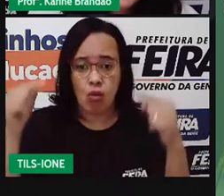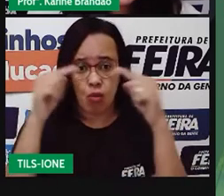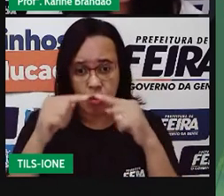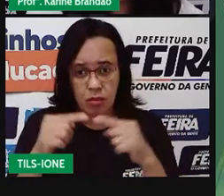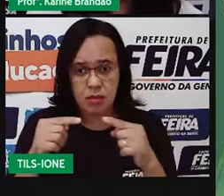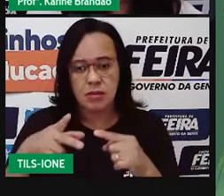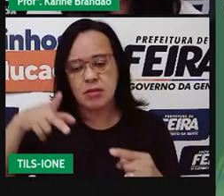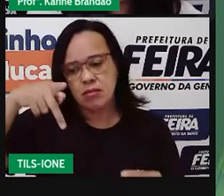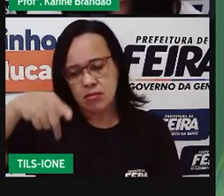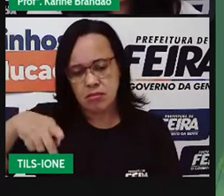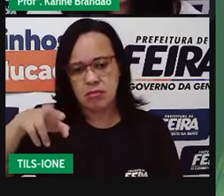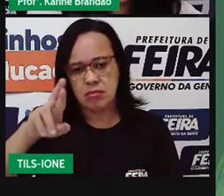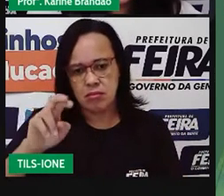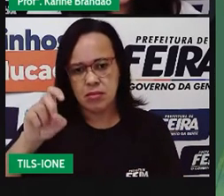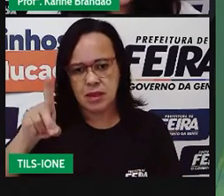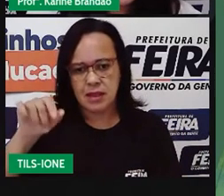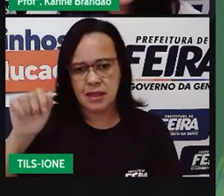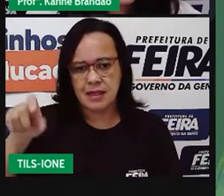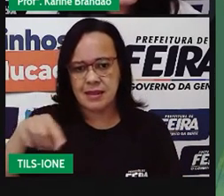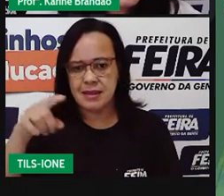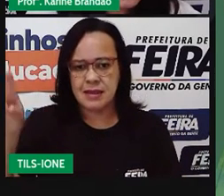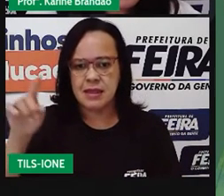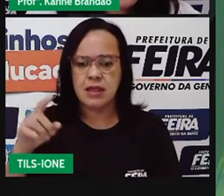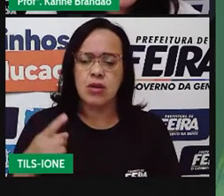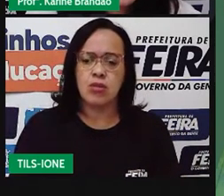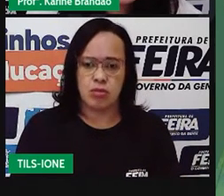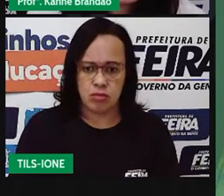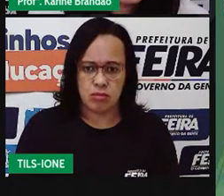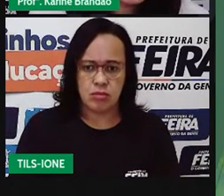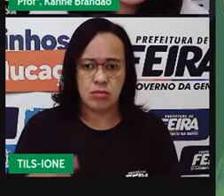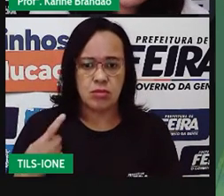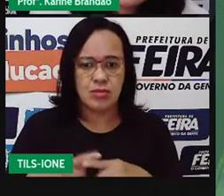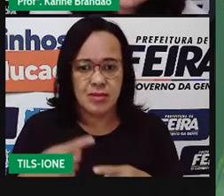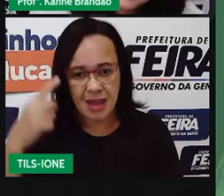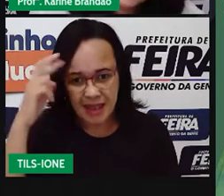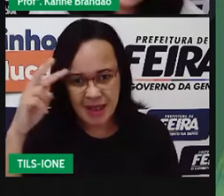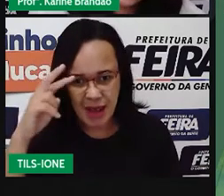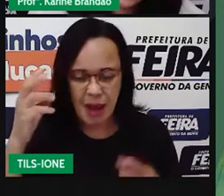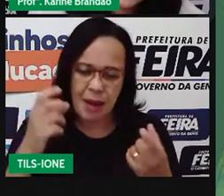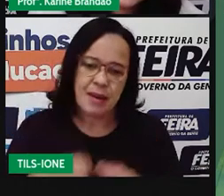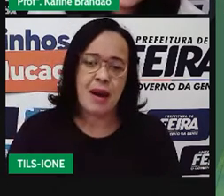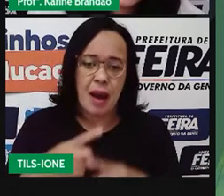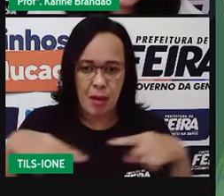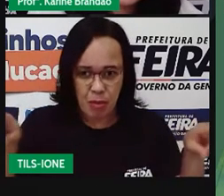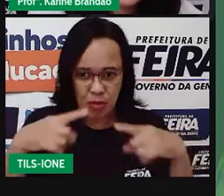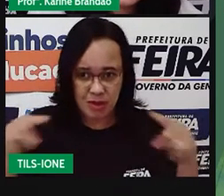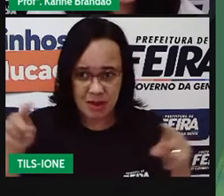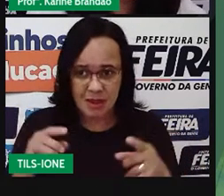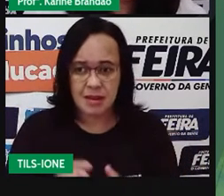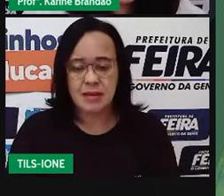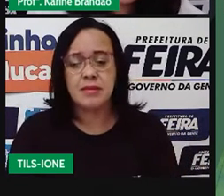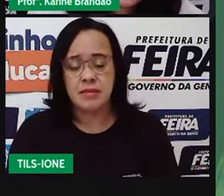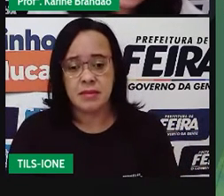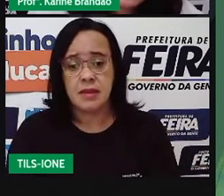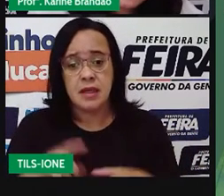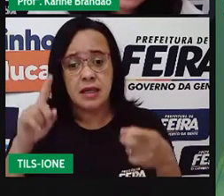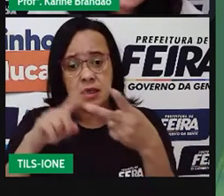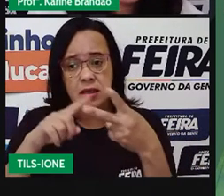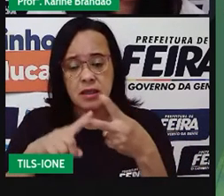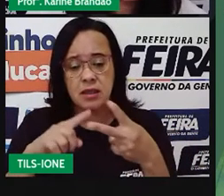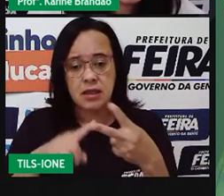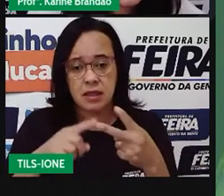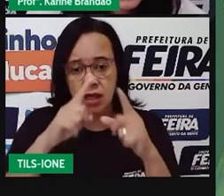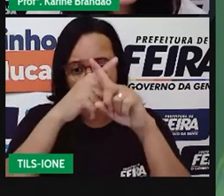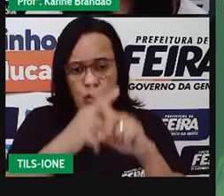Tá bom? Quando a gente pensa em competição, Pró, mas a gente viu competição agora nas relações dentro da mesma